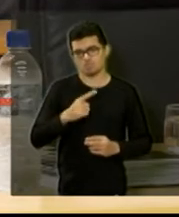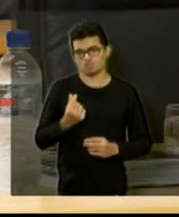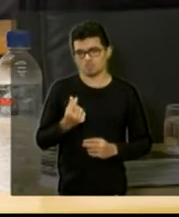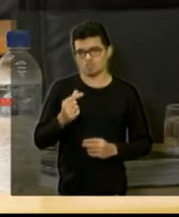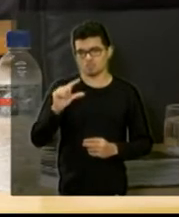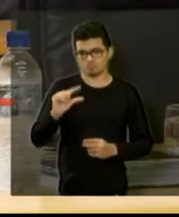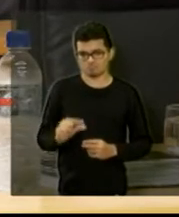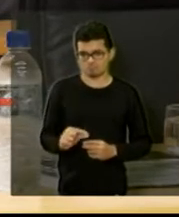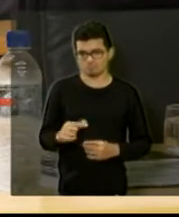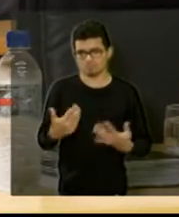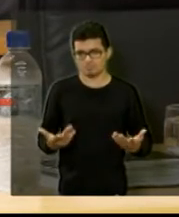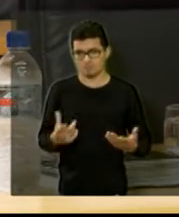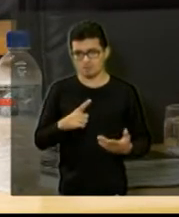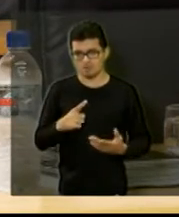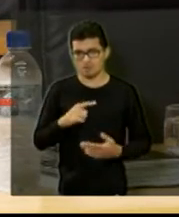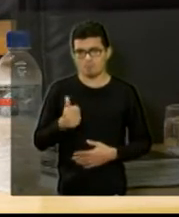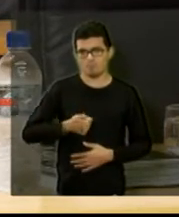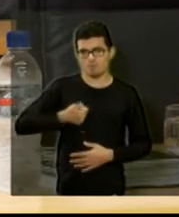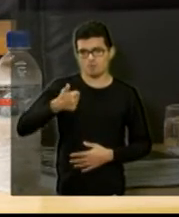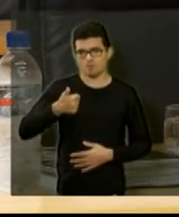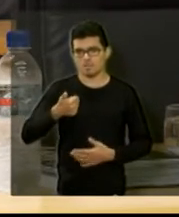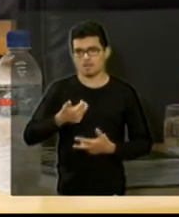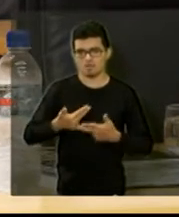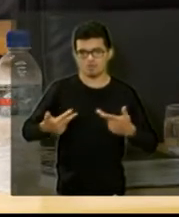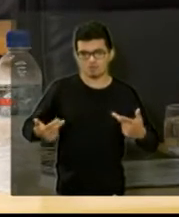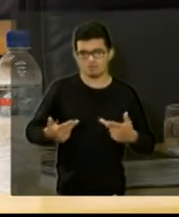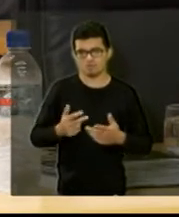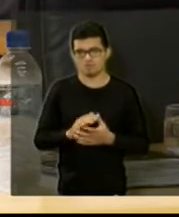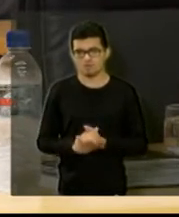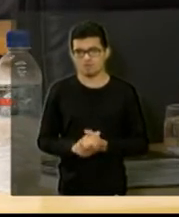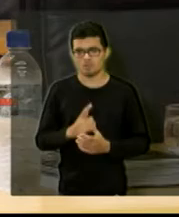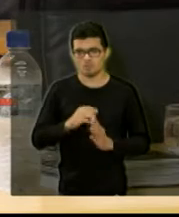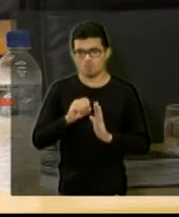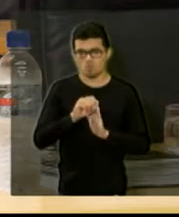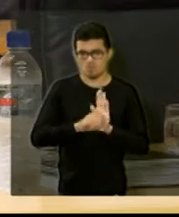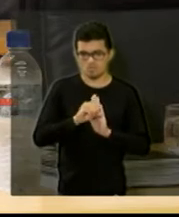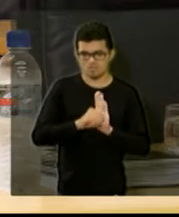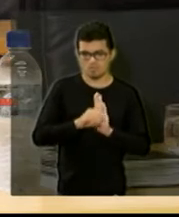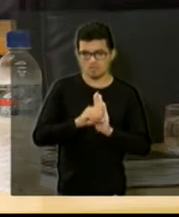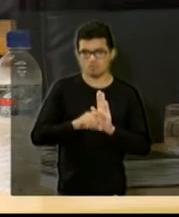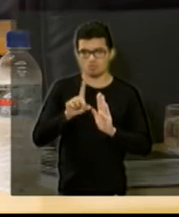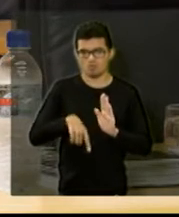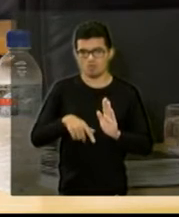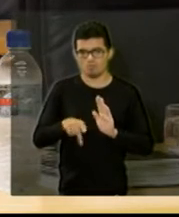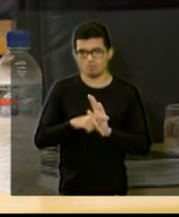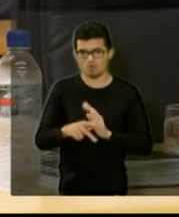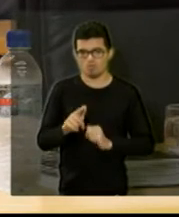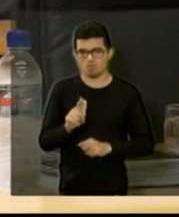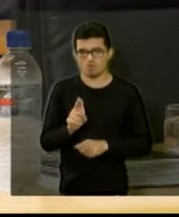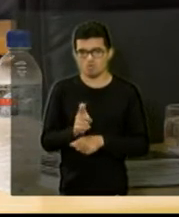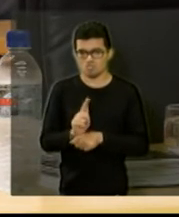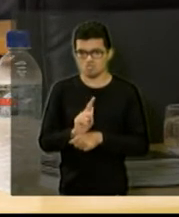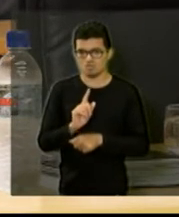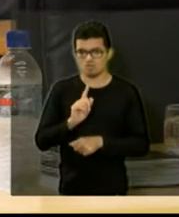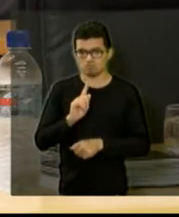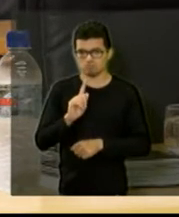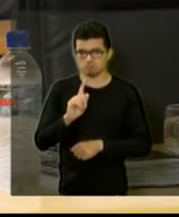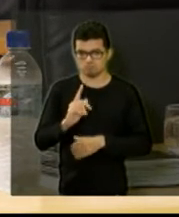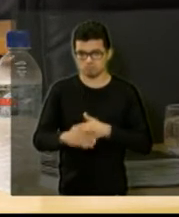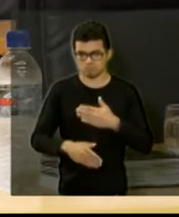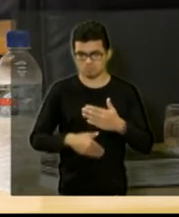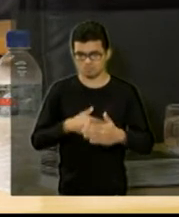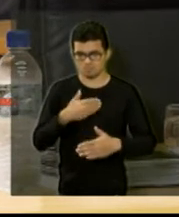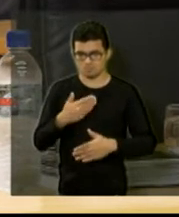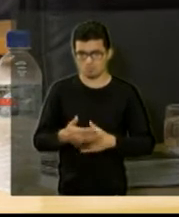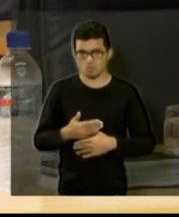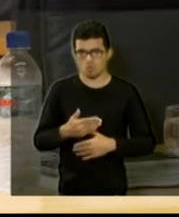E aí a questão de prioridade, esse orçamento está sendo feito para a gestão seguinte, que